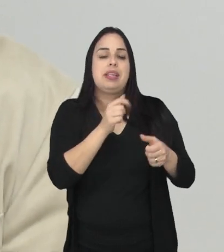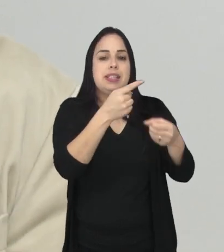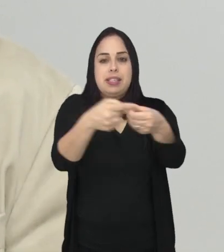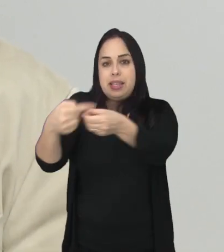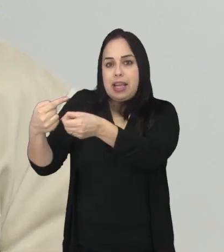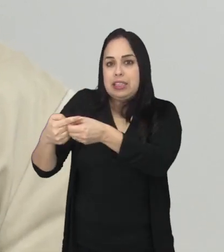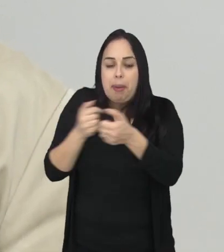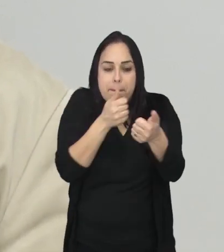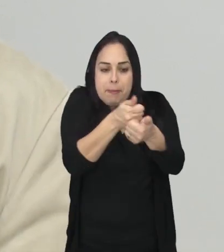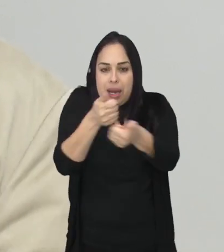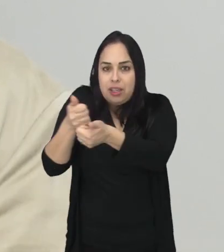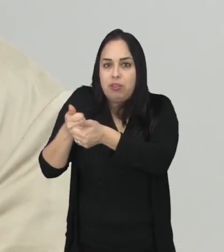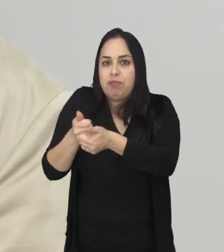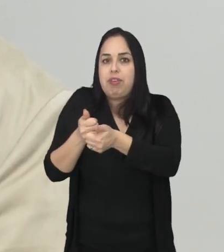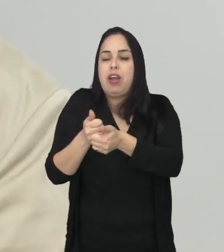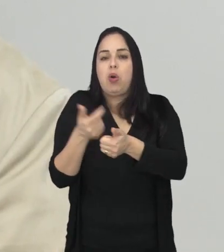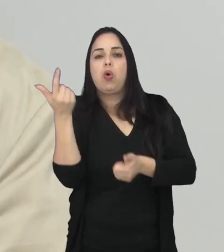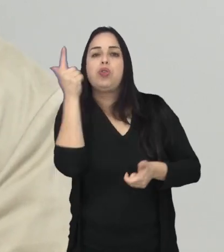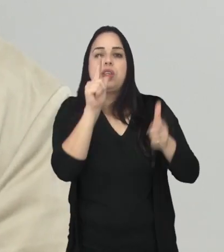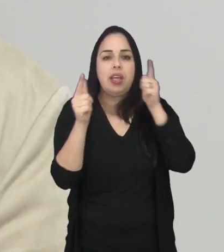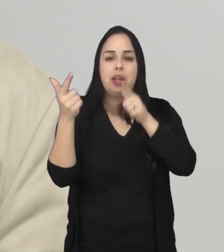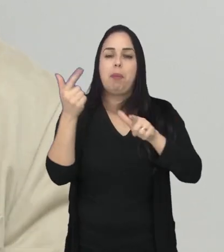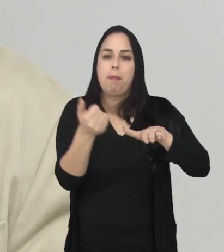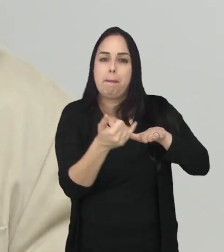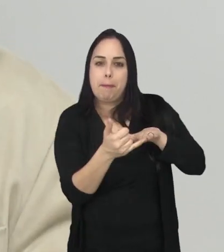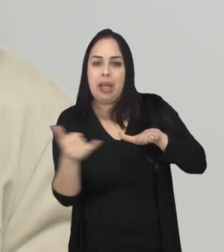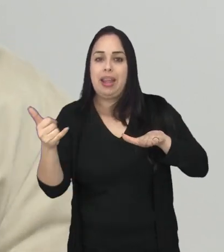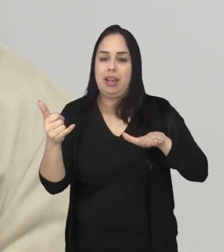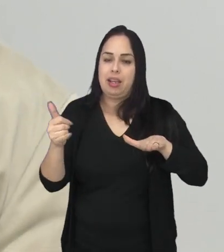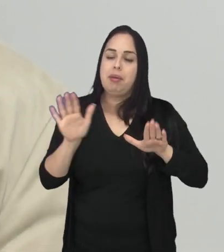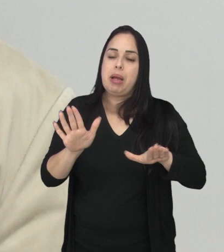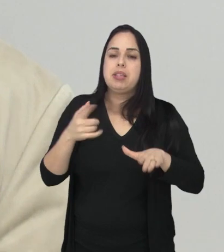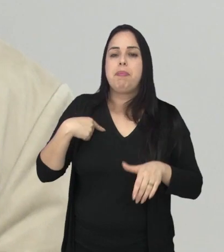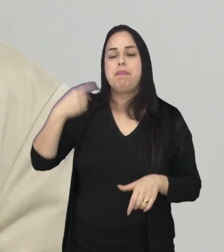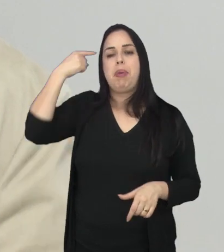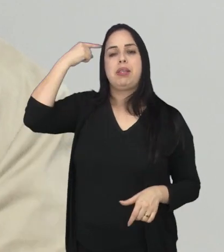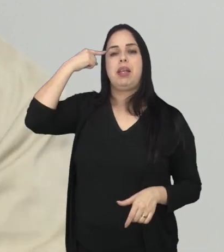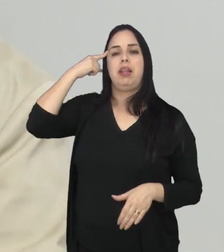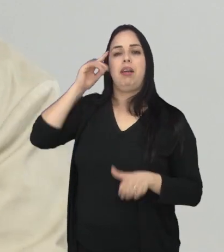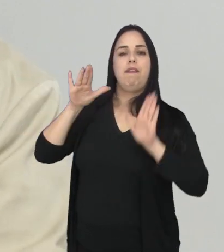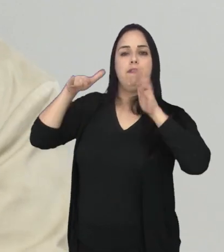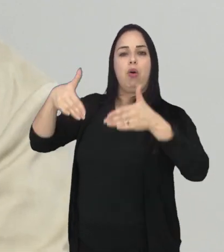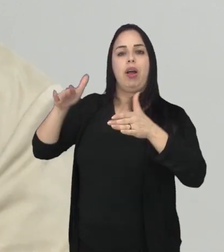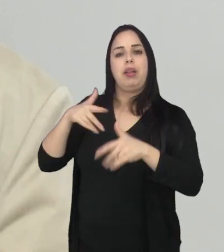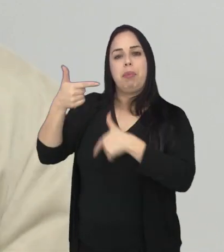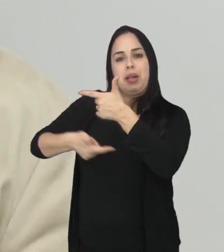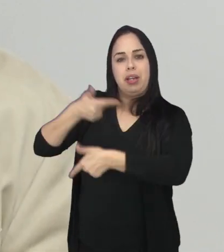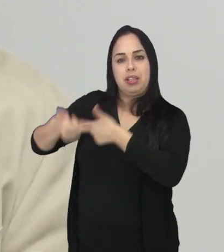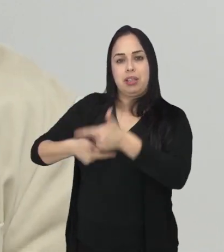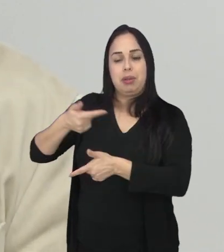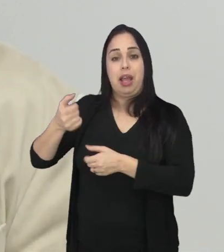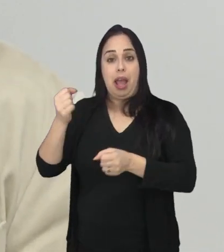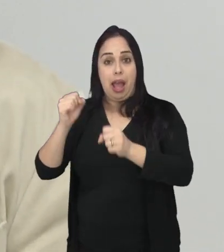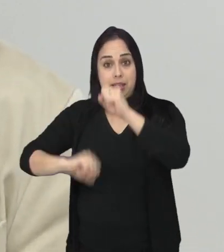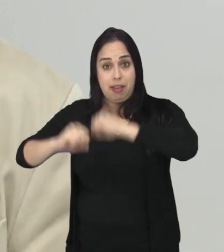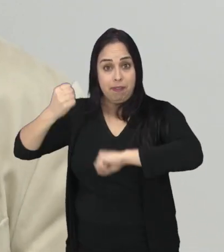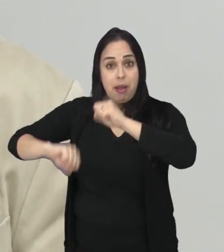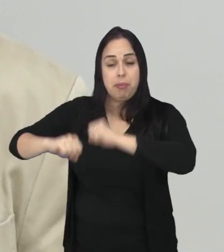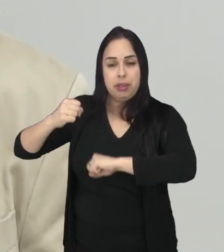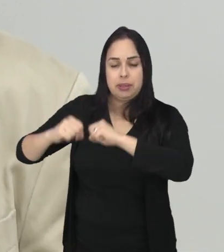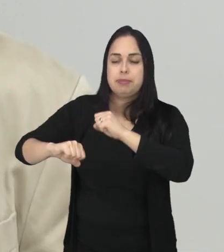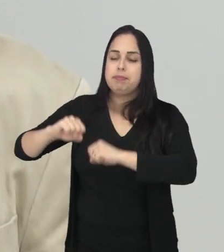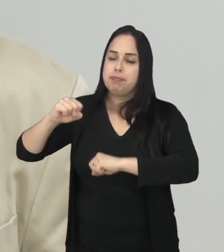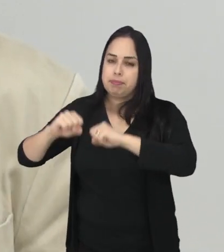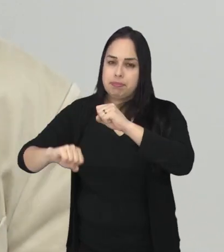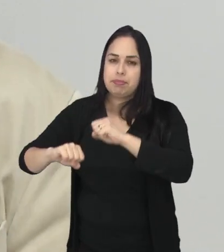vão cada vez melhorando para atender essa demanda. Também, você tem que pensar na parte de emprego, geração de renda, as empresas